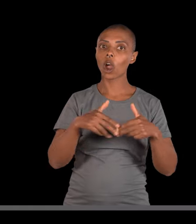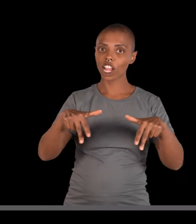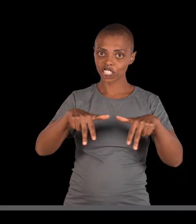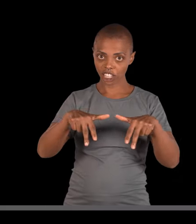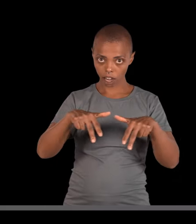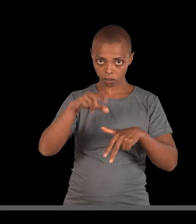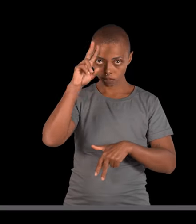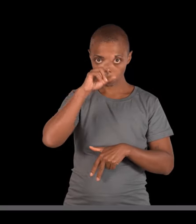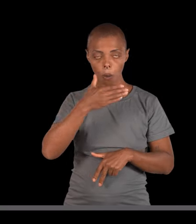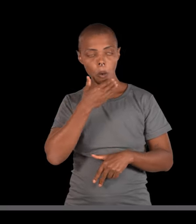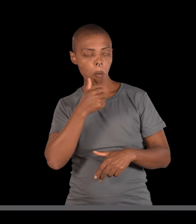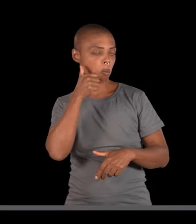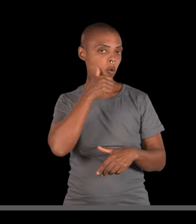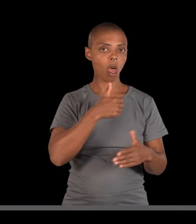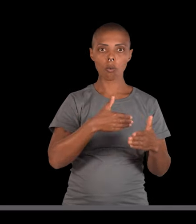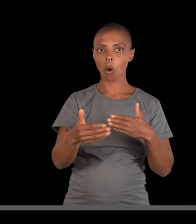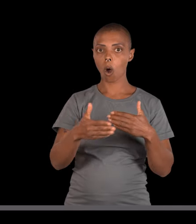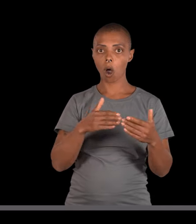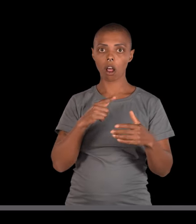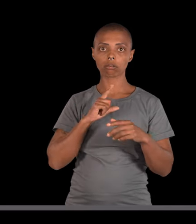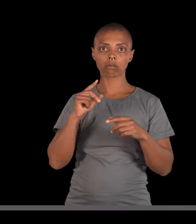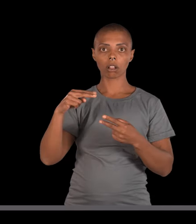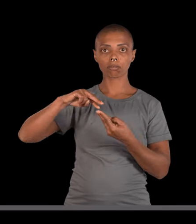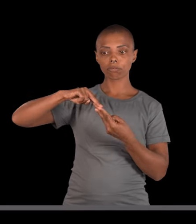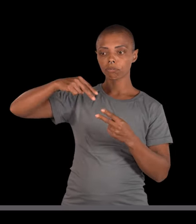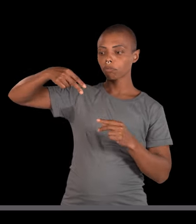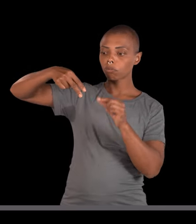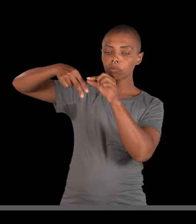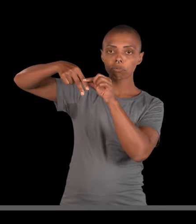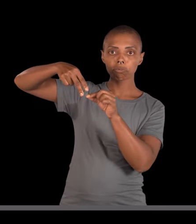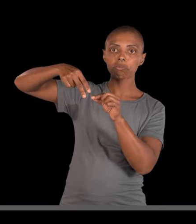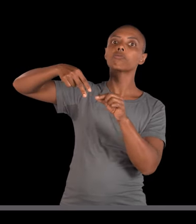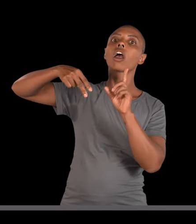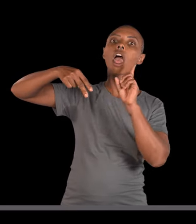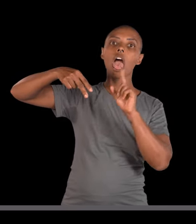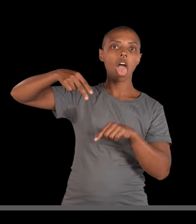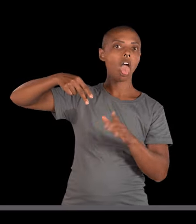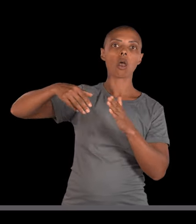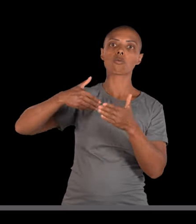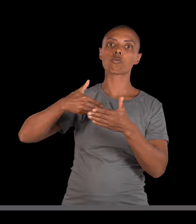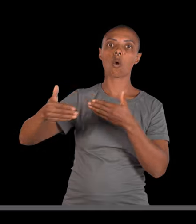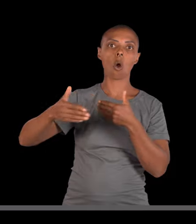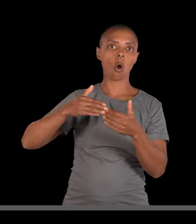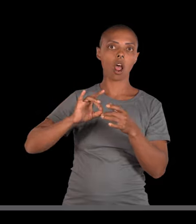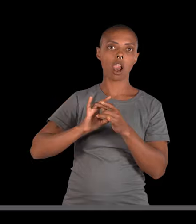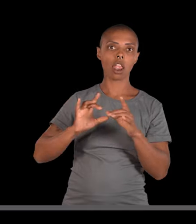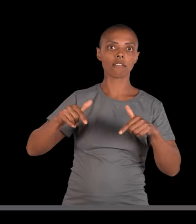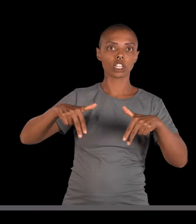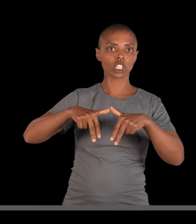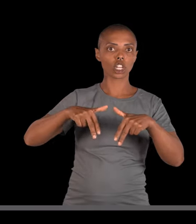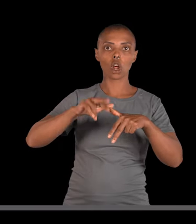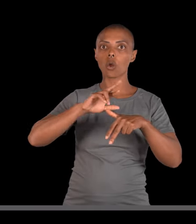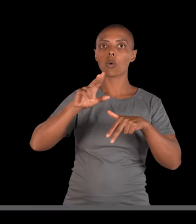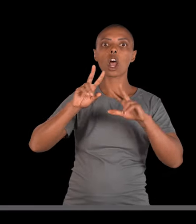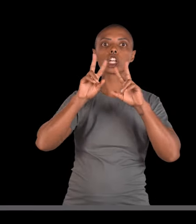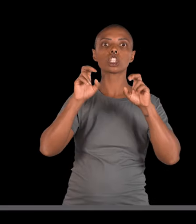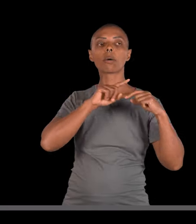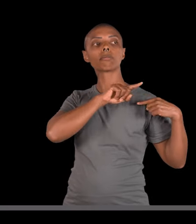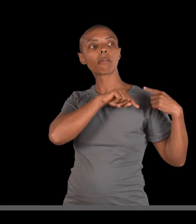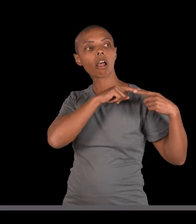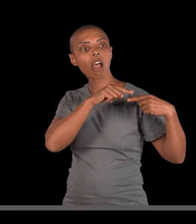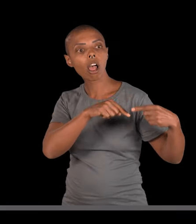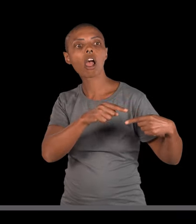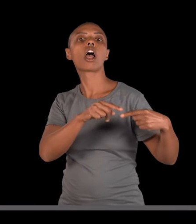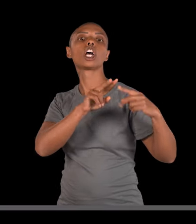diferença entre homem e mulher, o alelo está num cromossomo autossômico e não num cromossomo sexual, você não precisa